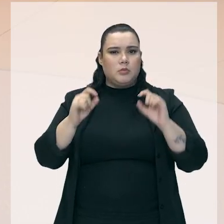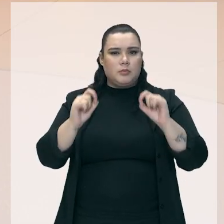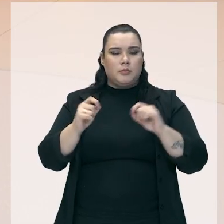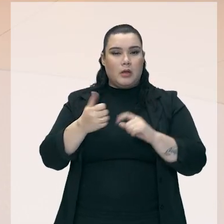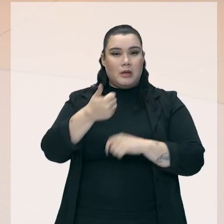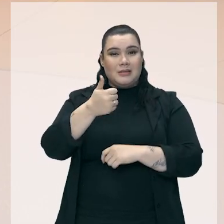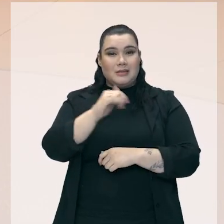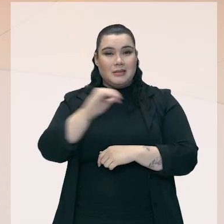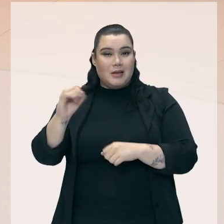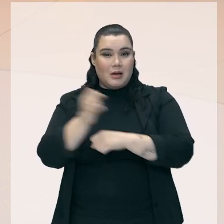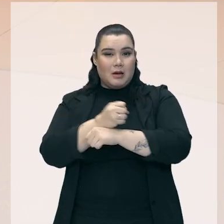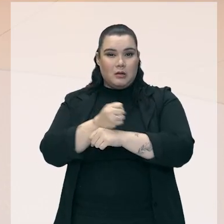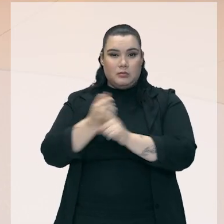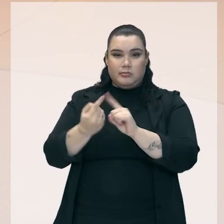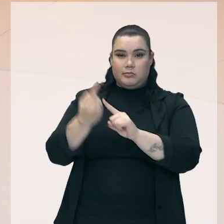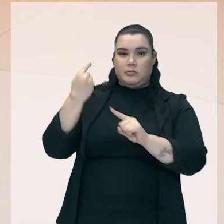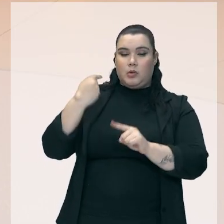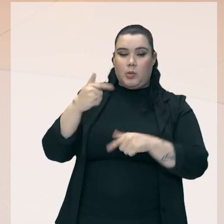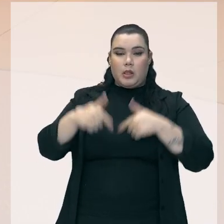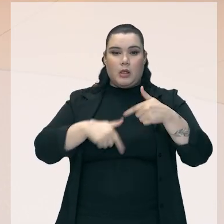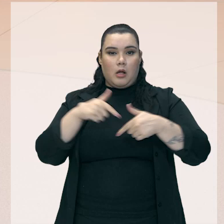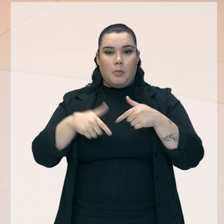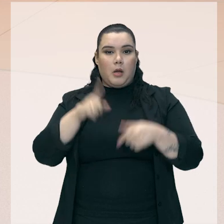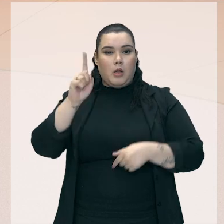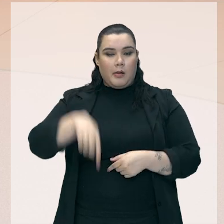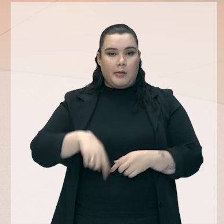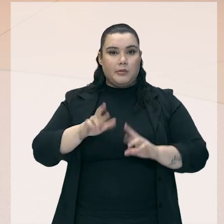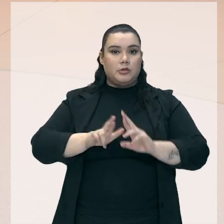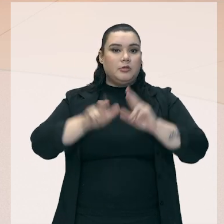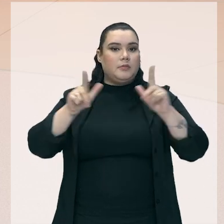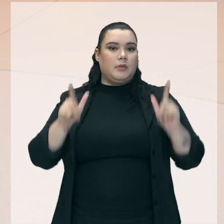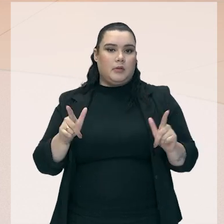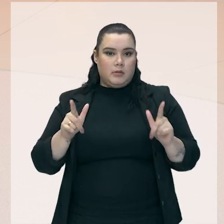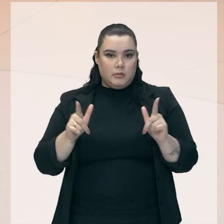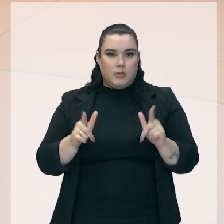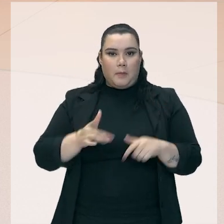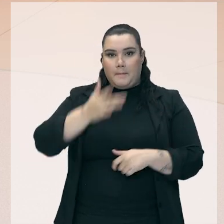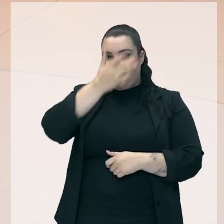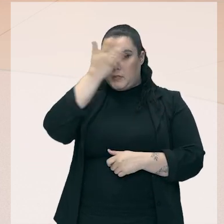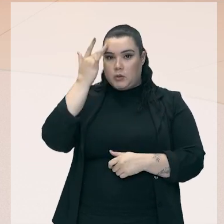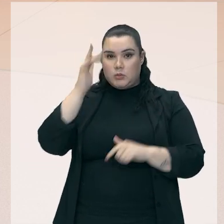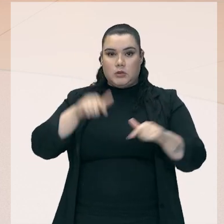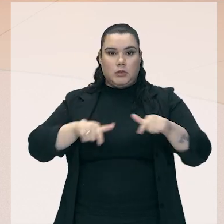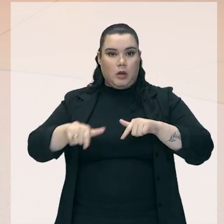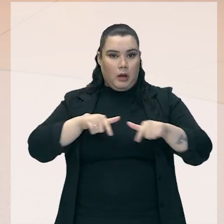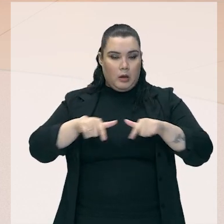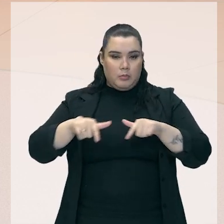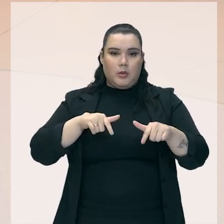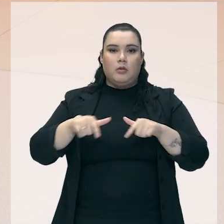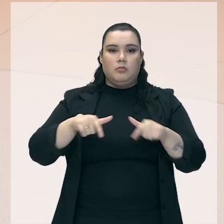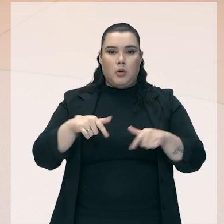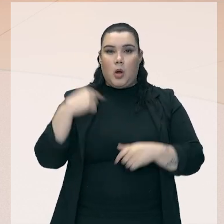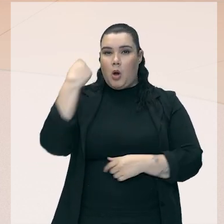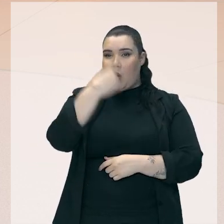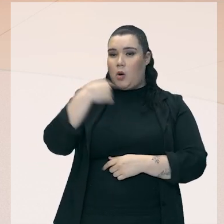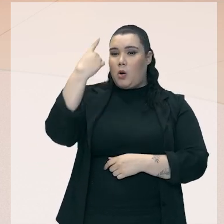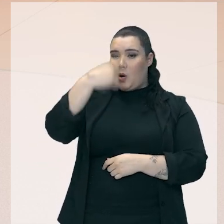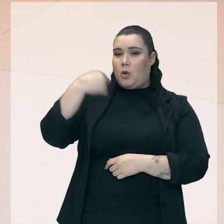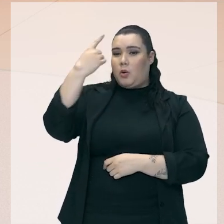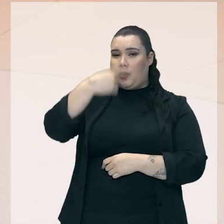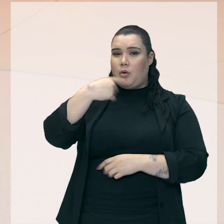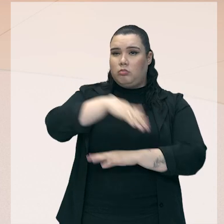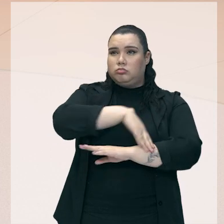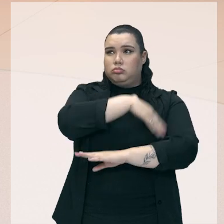atrás a lógica do trabalho era bastante diferenciada, né. Pessoas trabalhavam muito mais horas por dia, com o